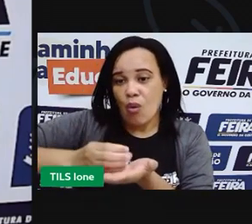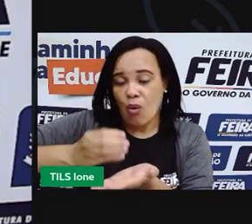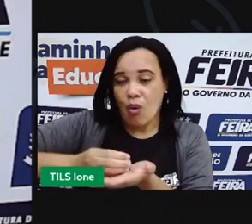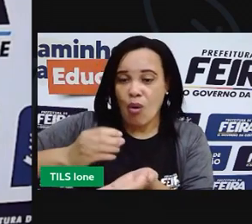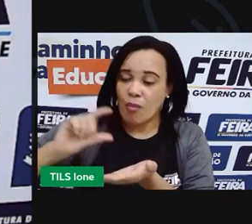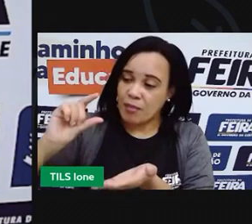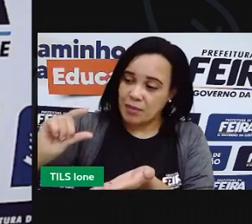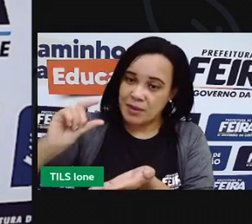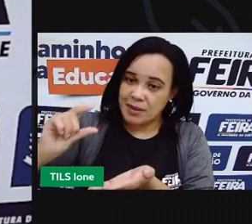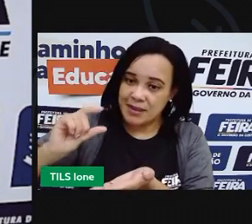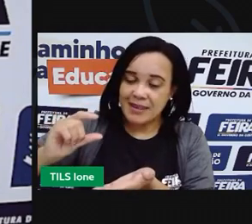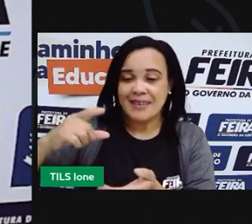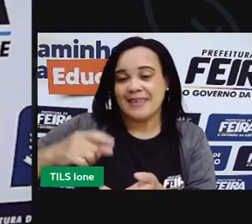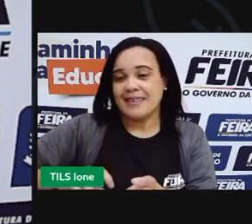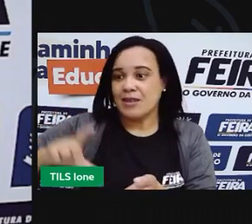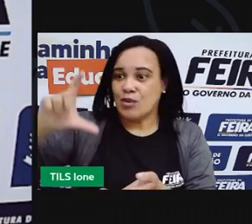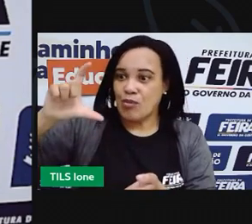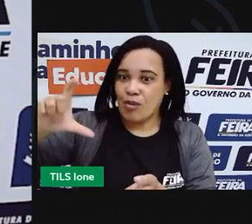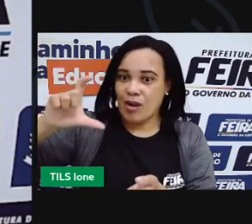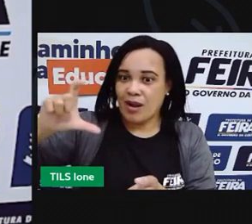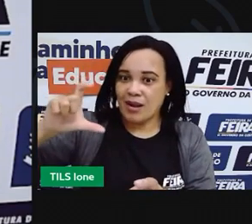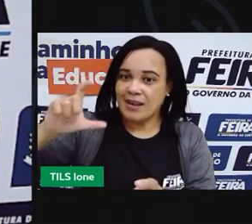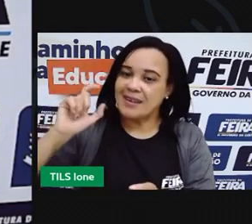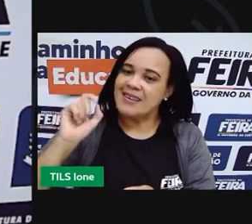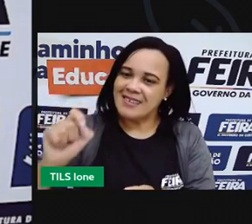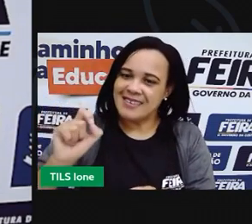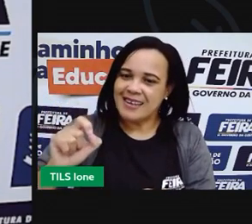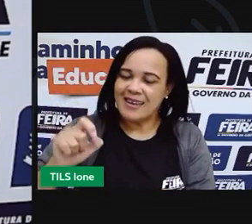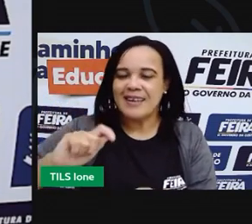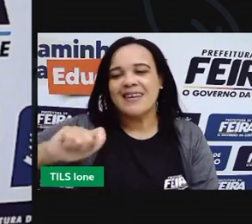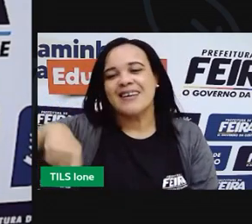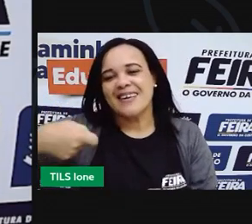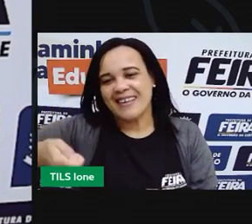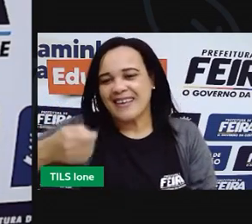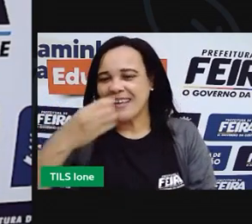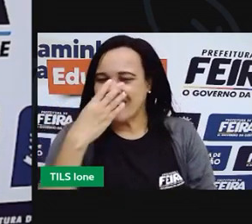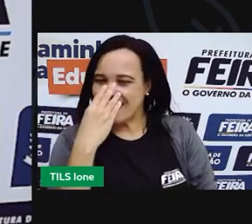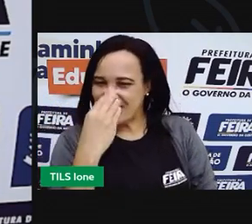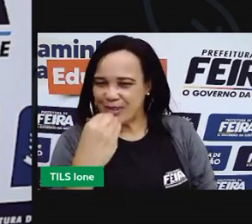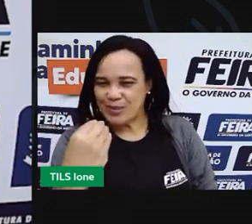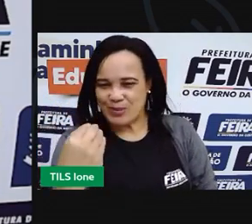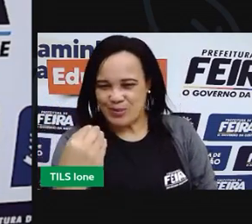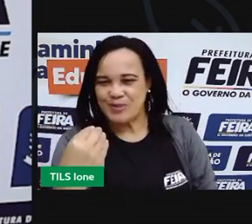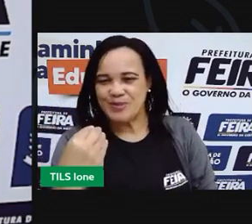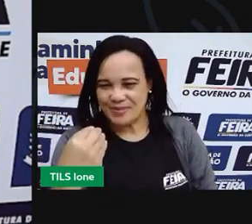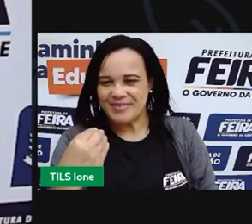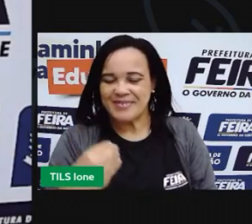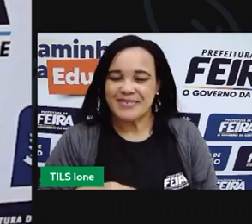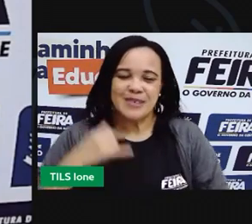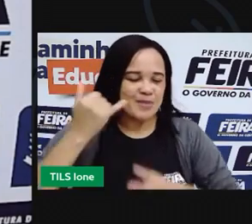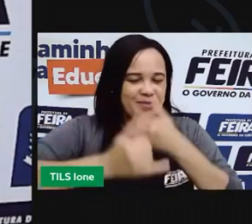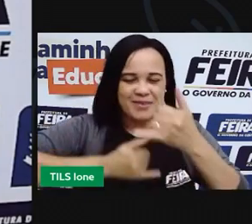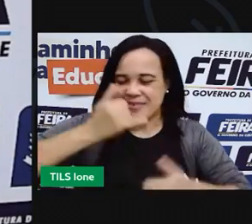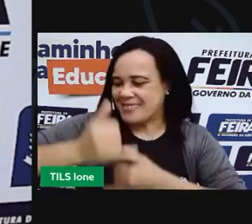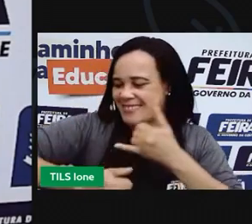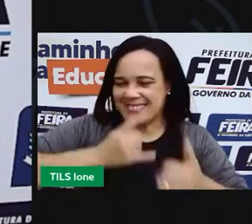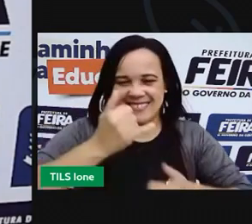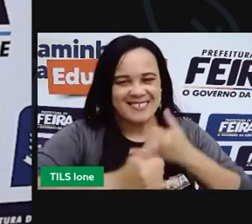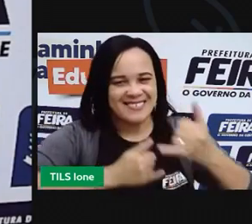que vai representar o lobo mau. E aí, você pode, ó, brincar, divertir,